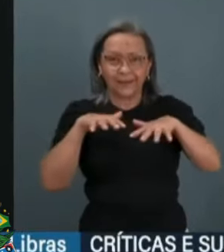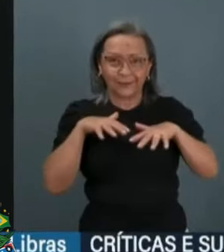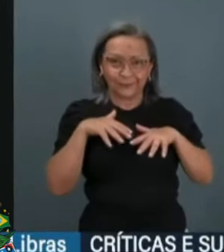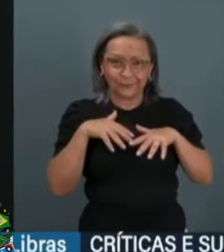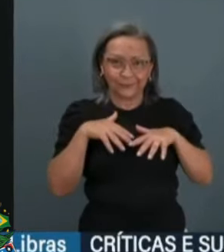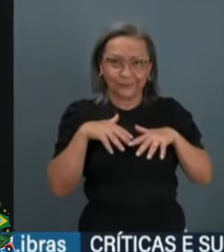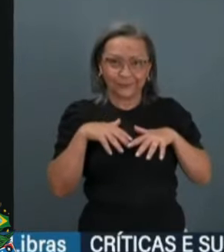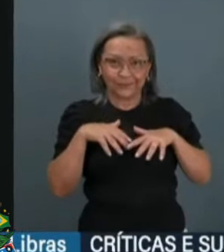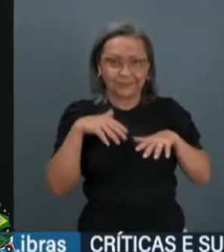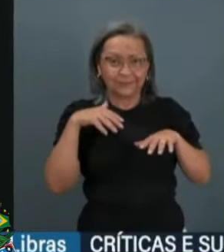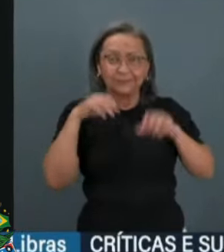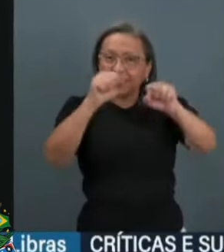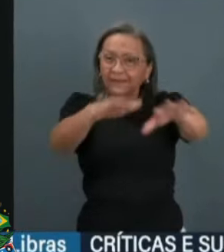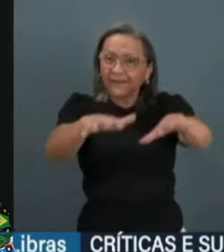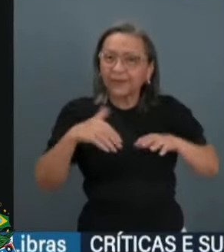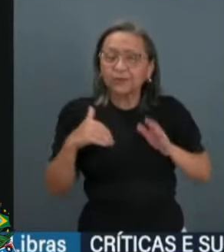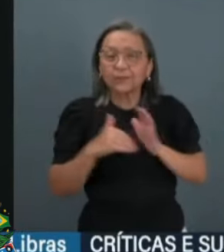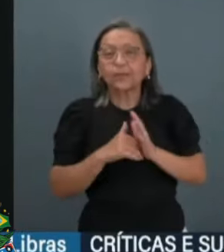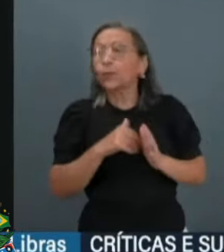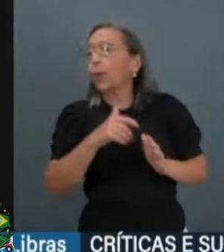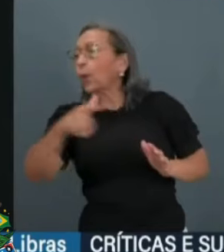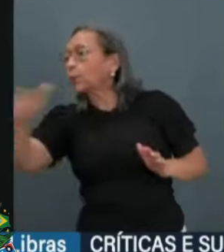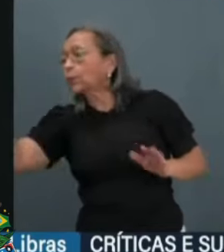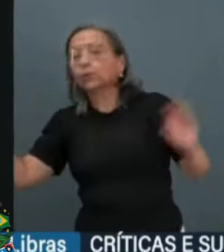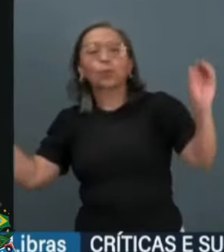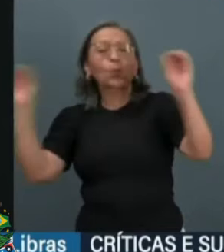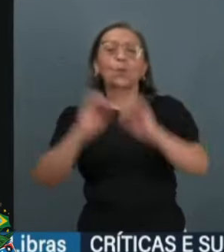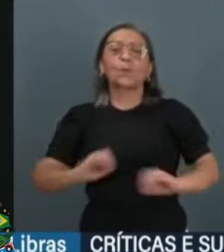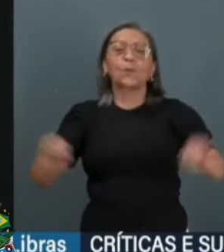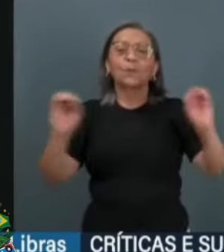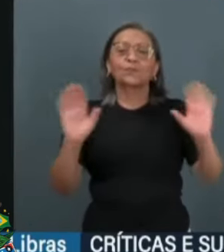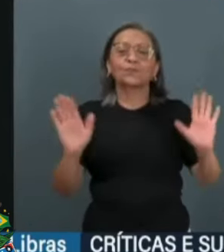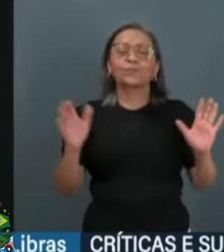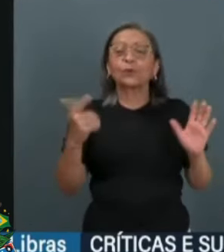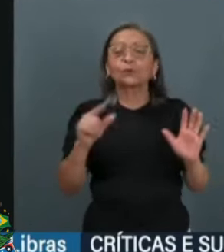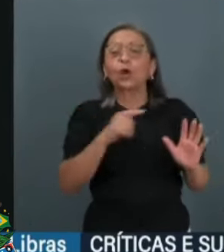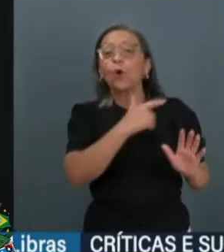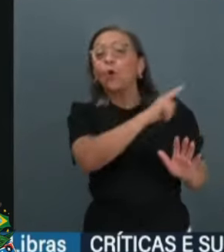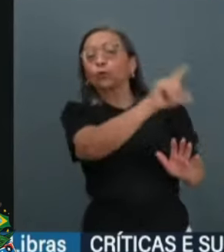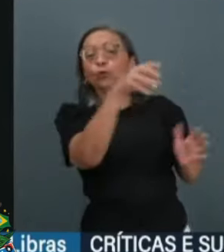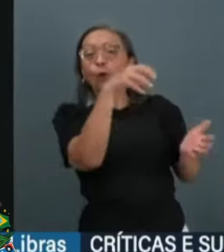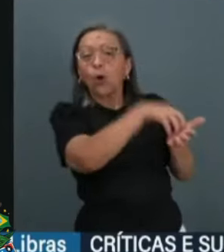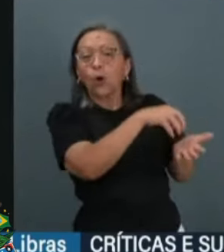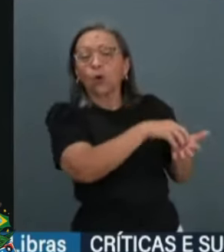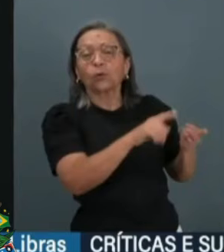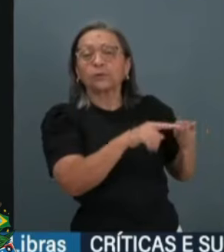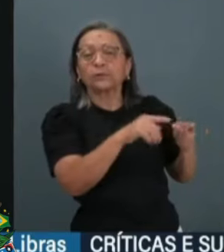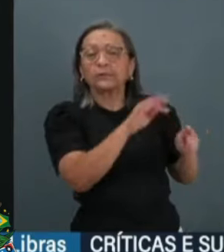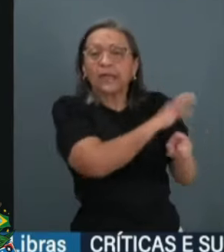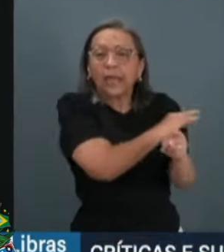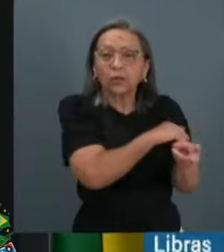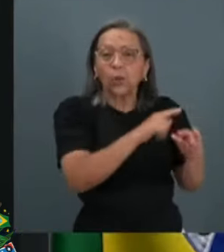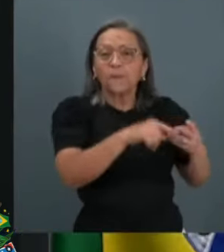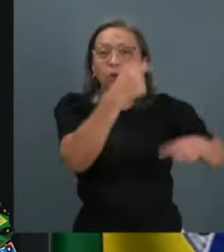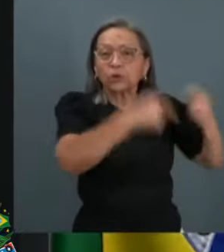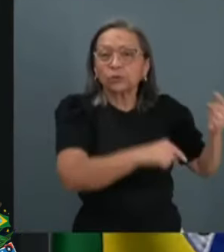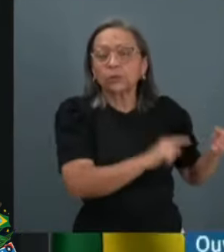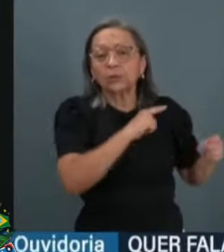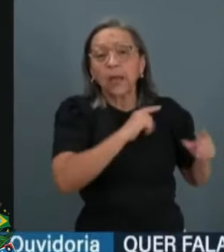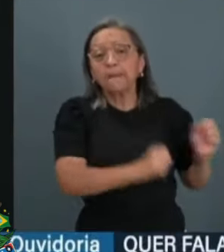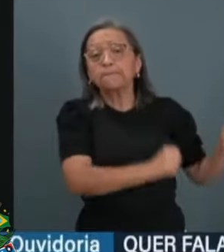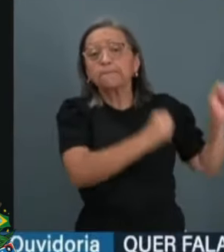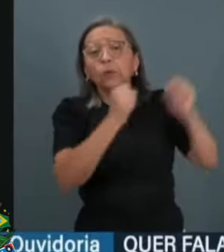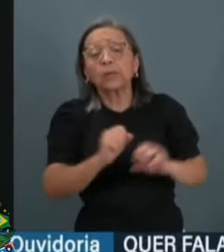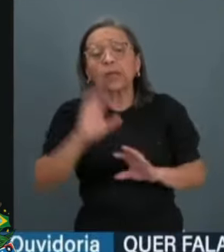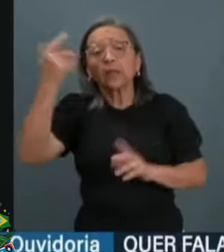ninguém mais. Ninguém mais. Não tem nenhum outro órgão fracionado, técnico, político, que tem poder